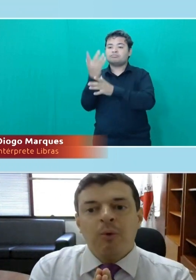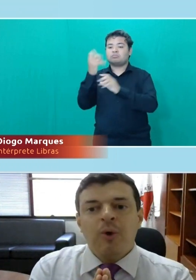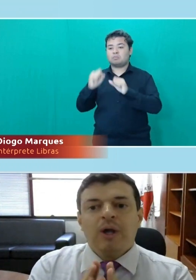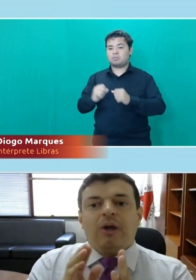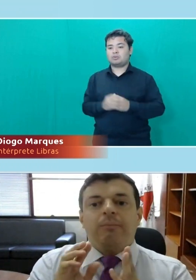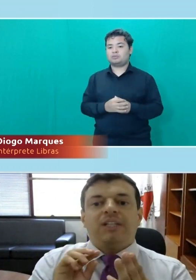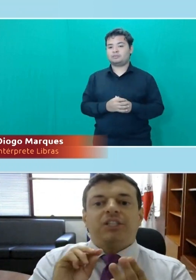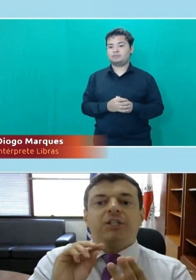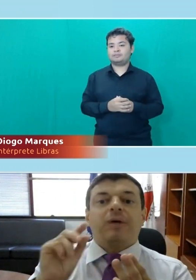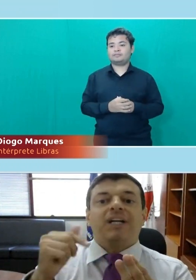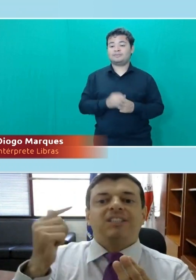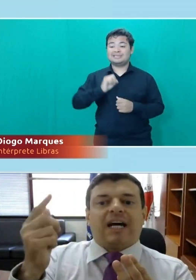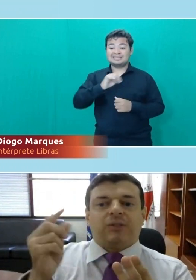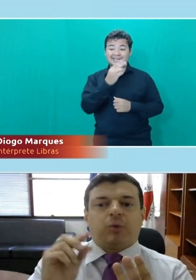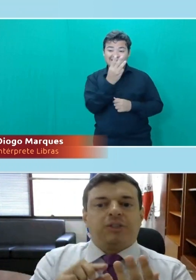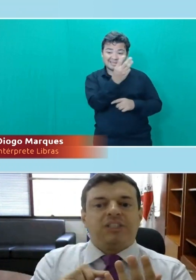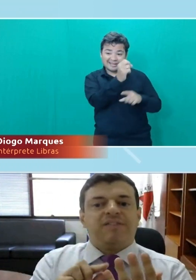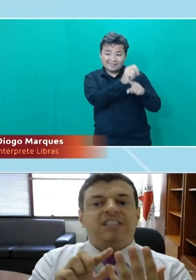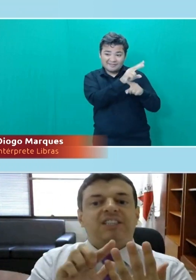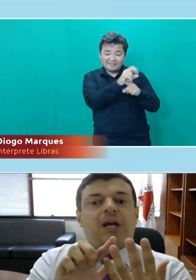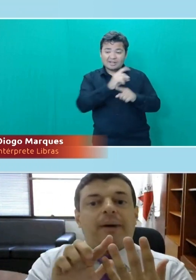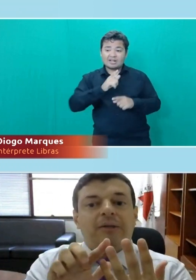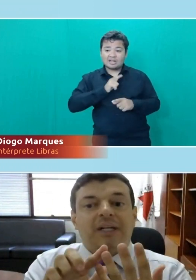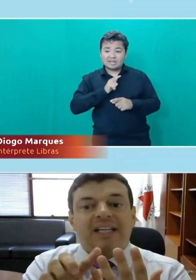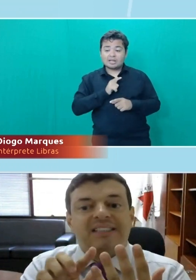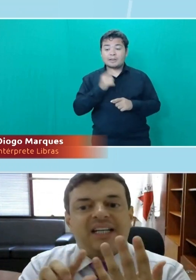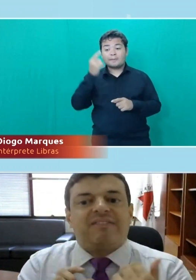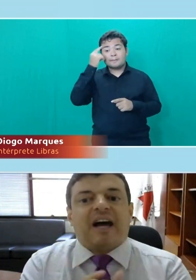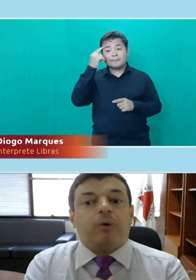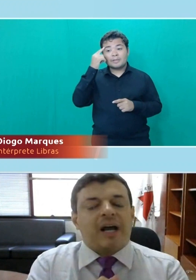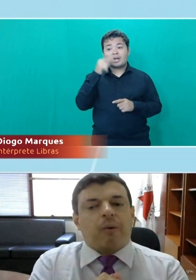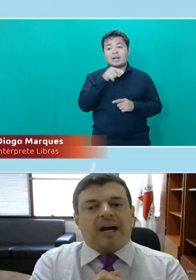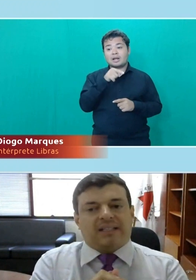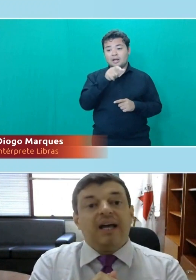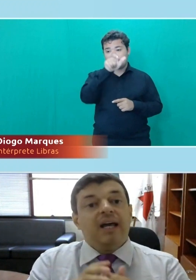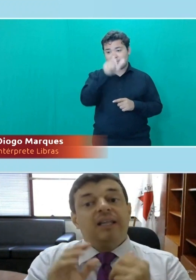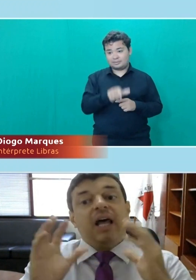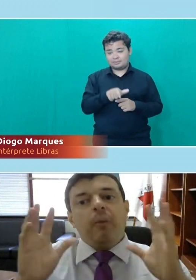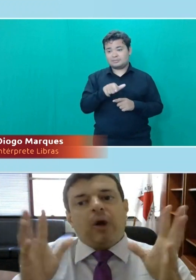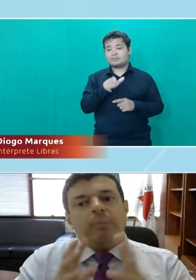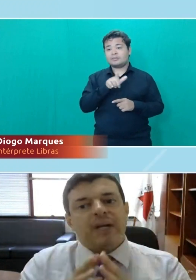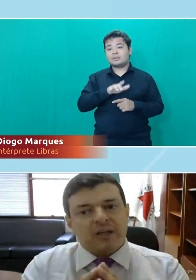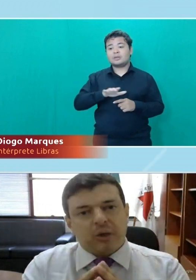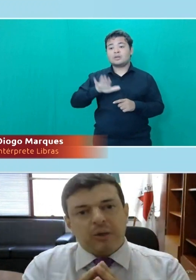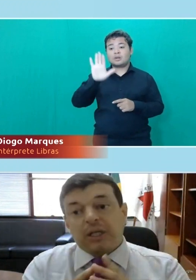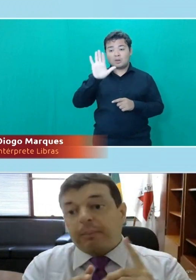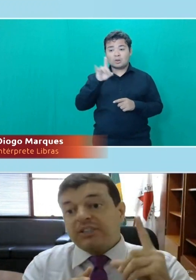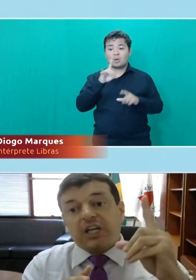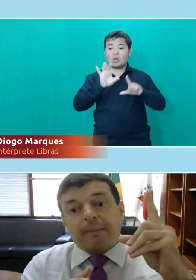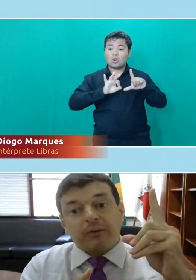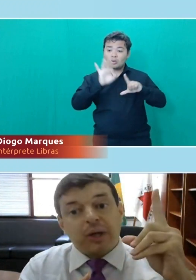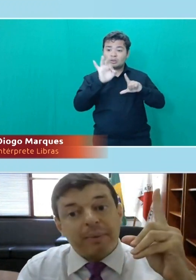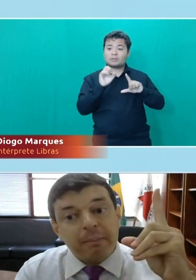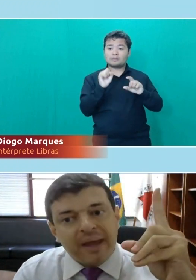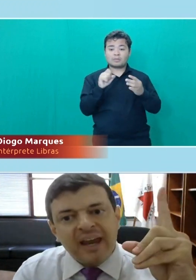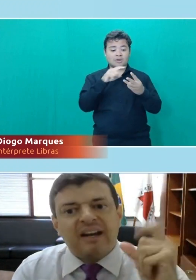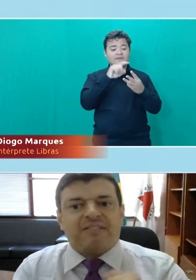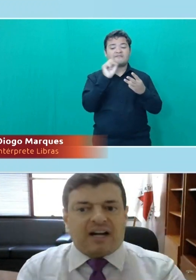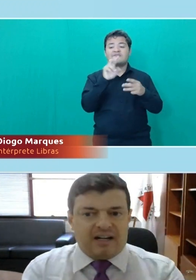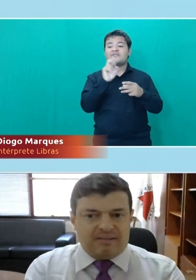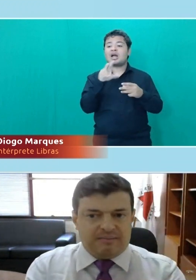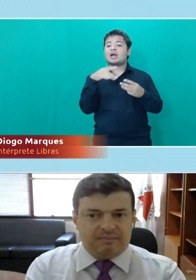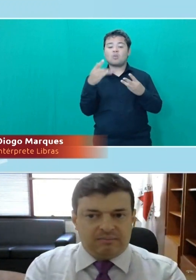é muito comum que eu imagino que o candidato cotista vai ser chamado na terceira vaga ou na quarta. Não é obrigatório isso. Ele pode ser chamado na